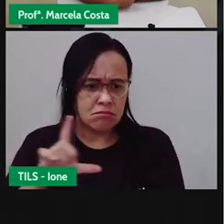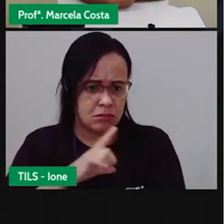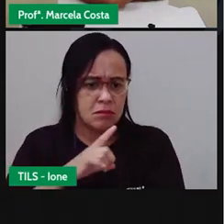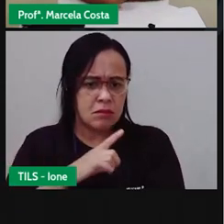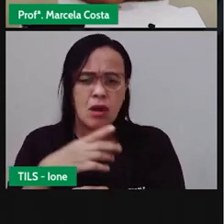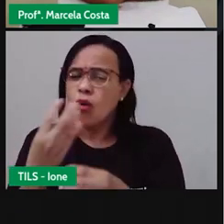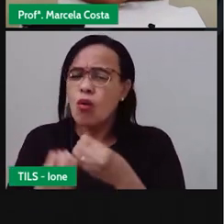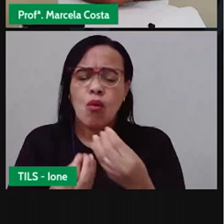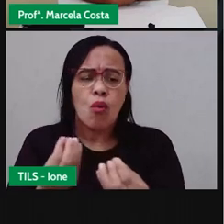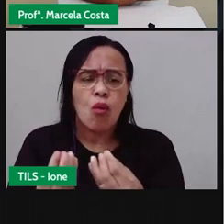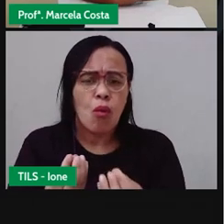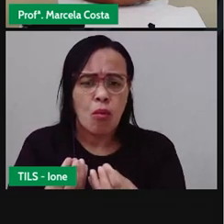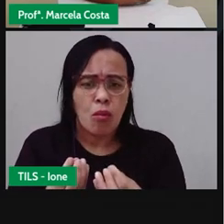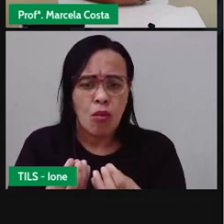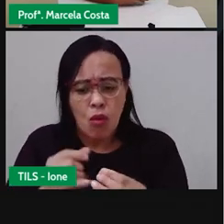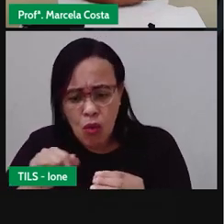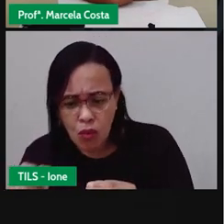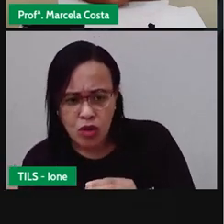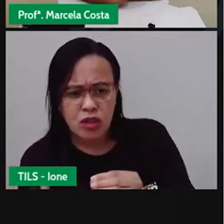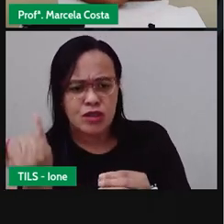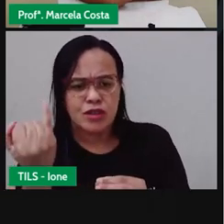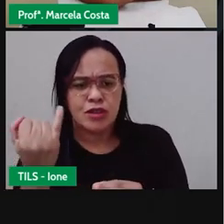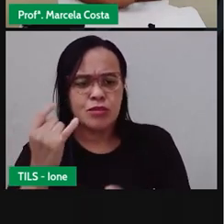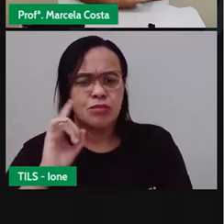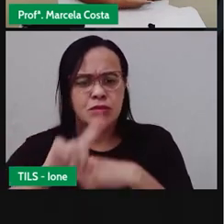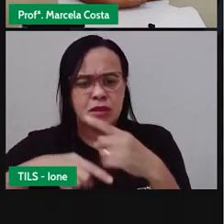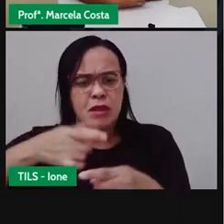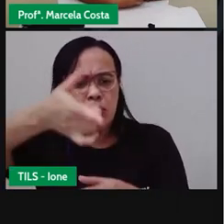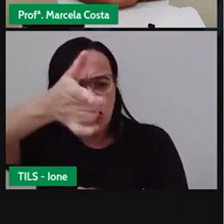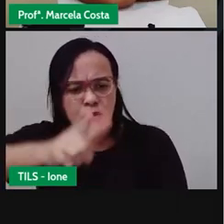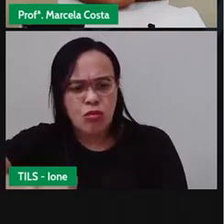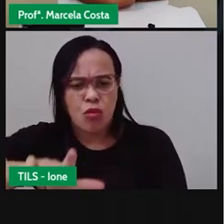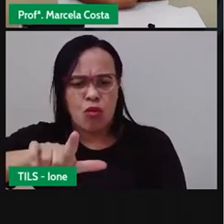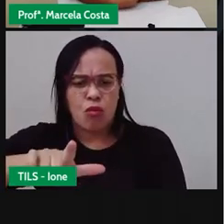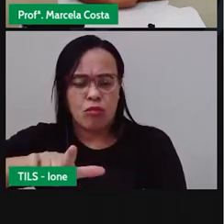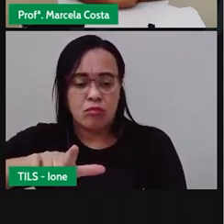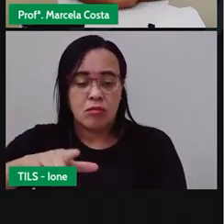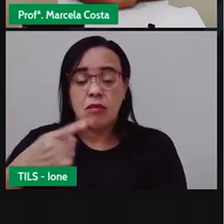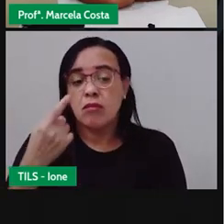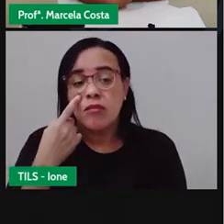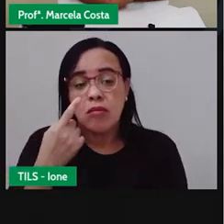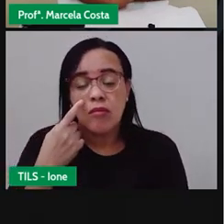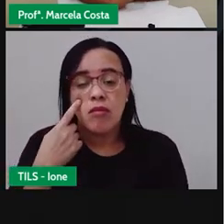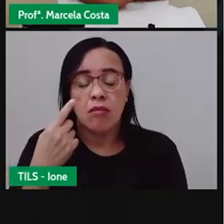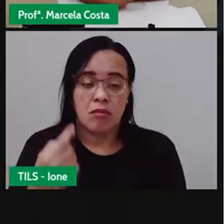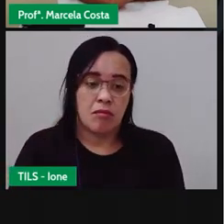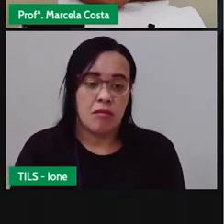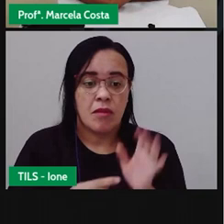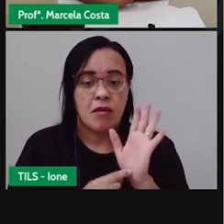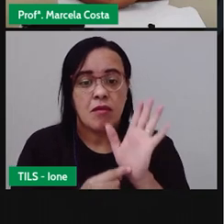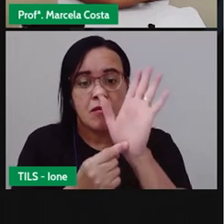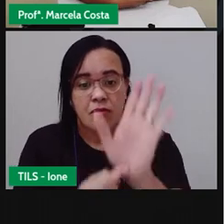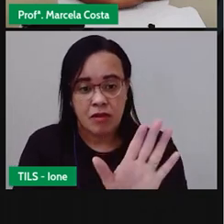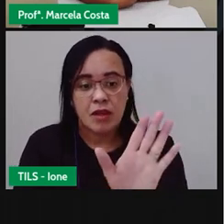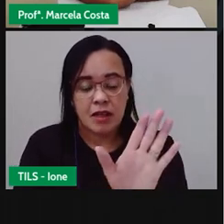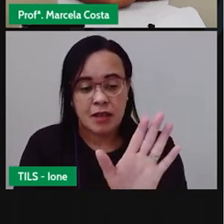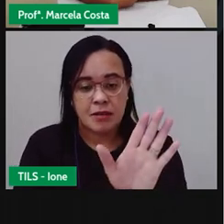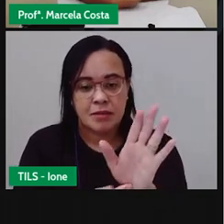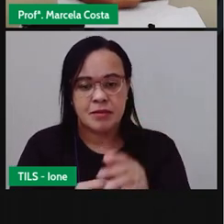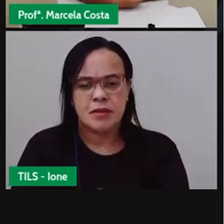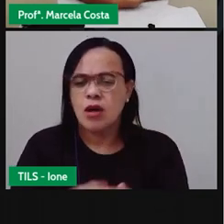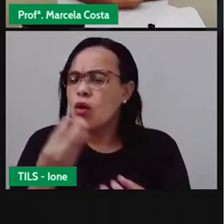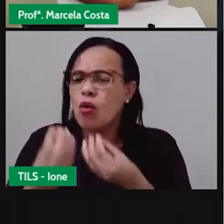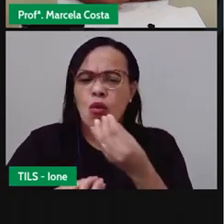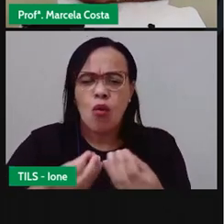a gente pode reaproveitar a matéria orgânica, né, o lixo orgânico, os restos de